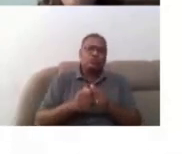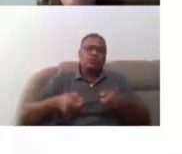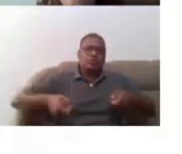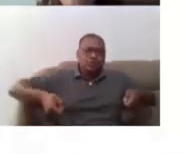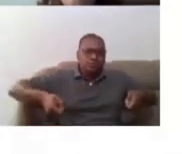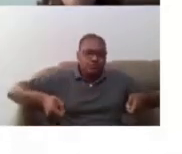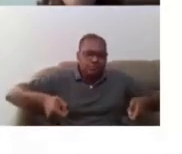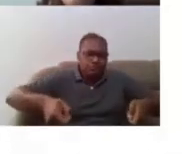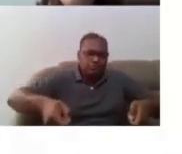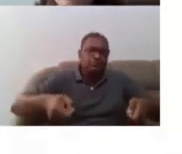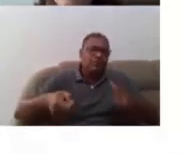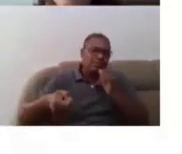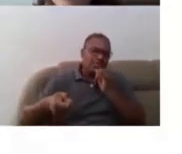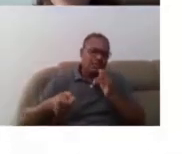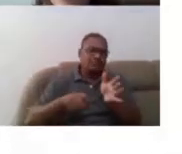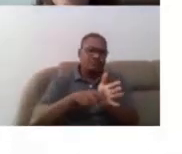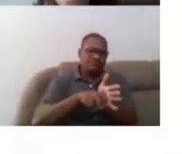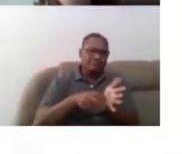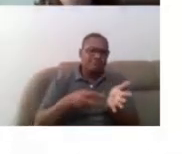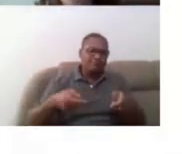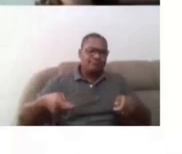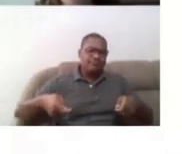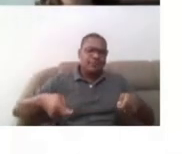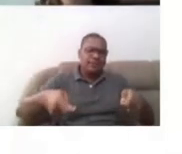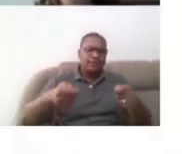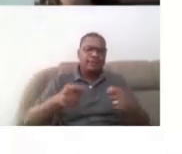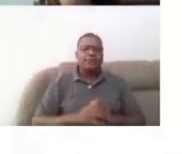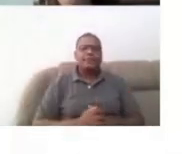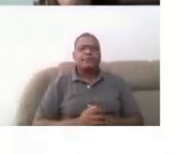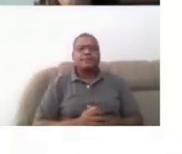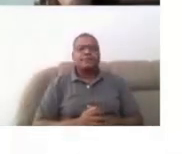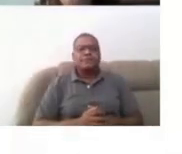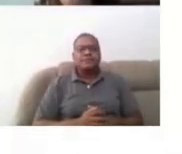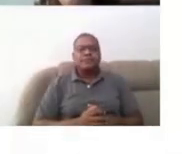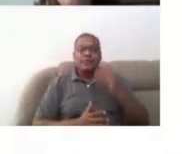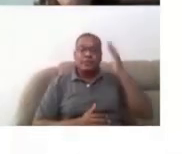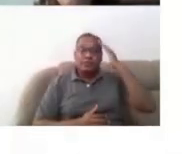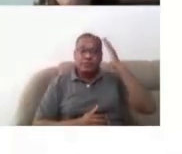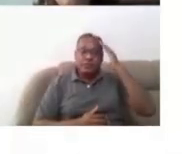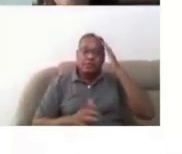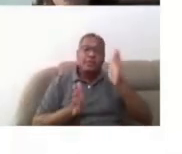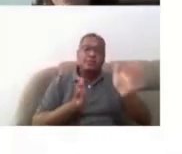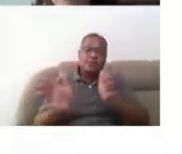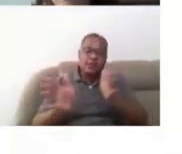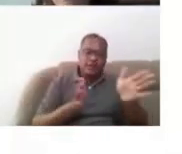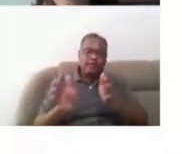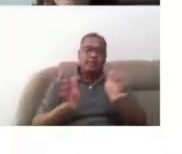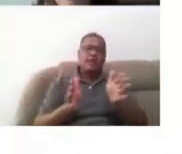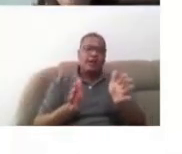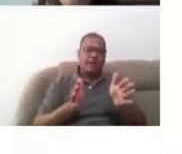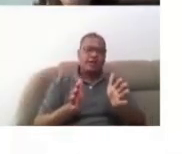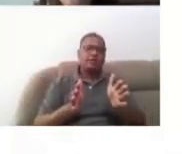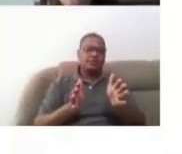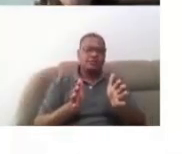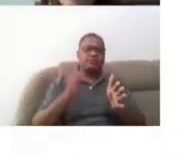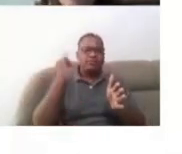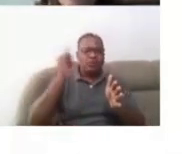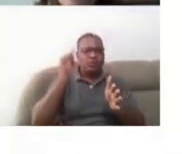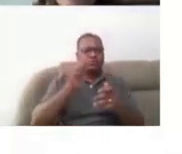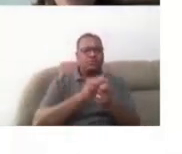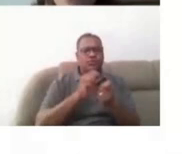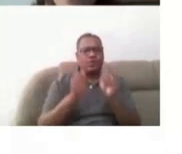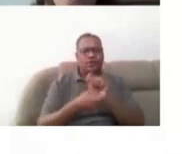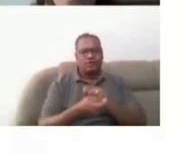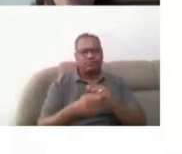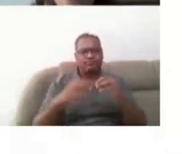cadeira de roda. Mas, mesmo assim, a condição de acessibilidade, ela precisa estar adequada, tá? Abaixo